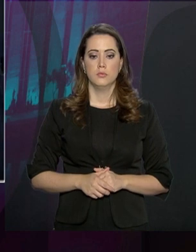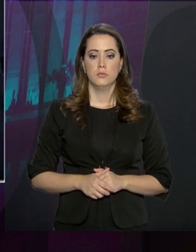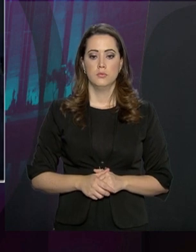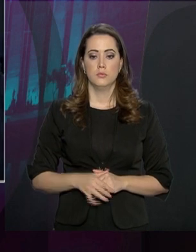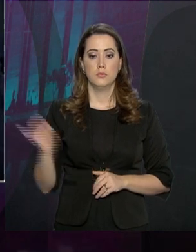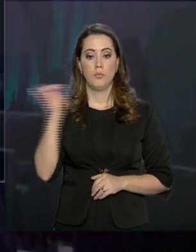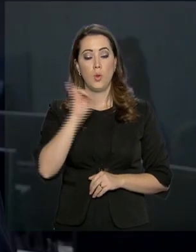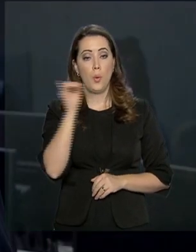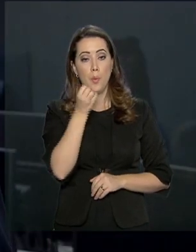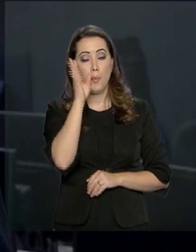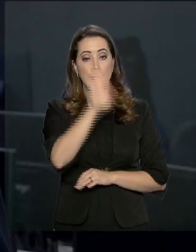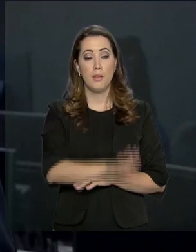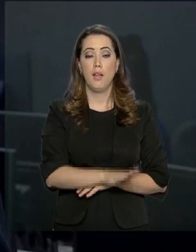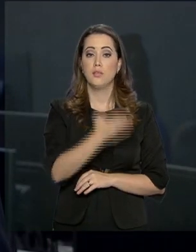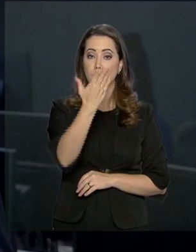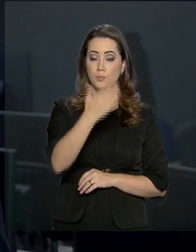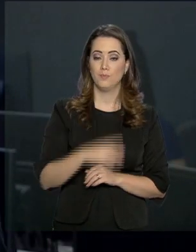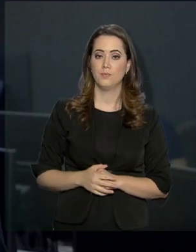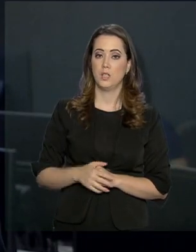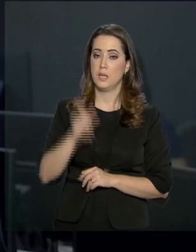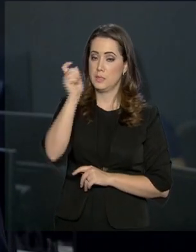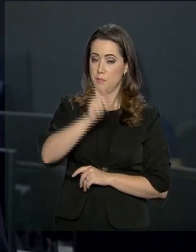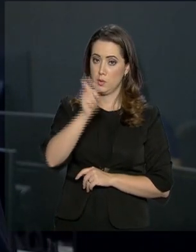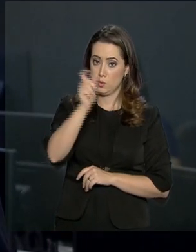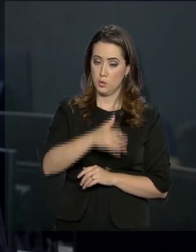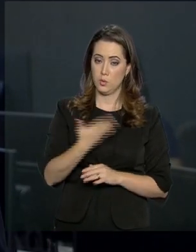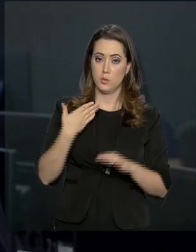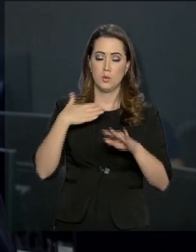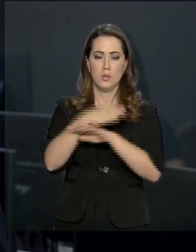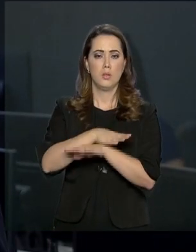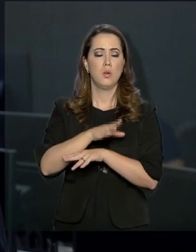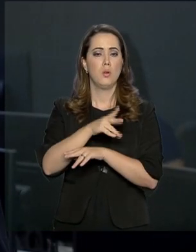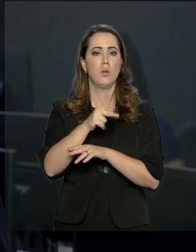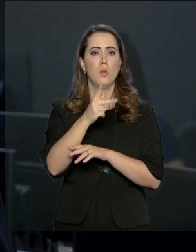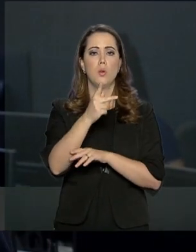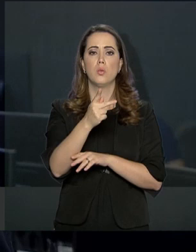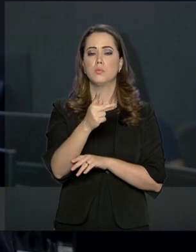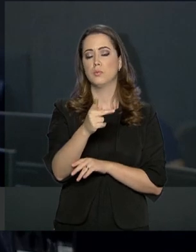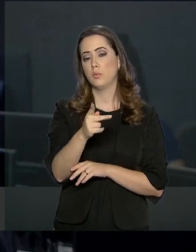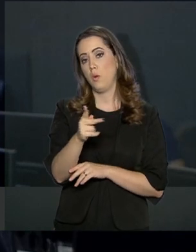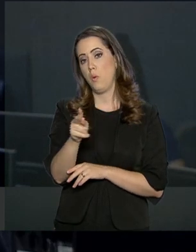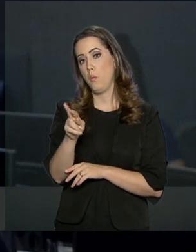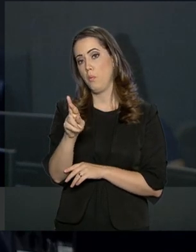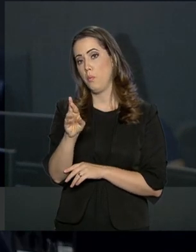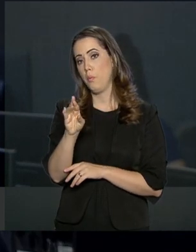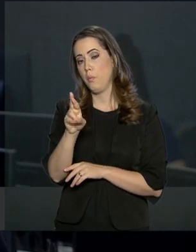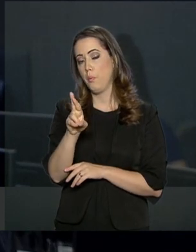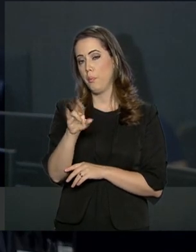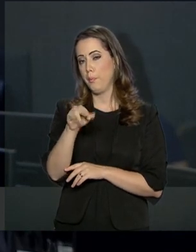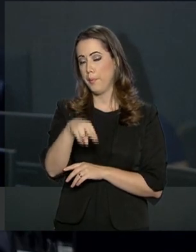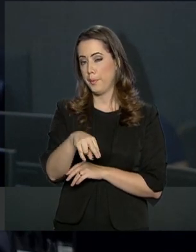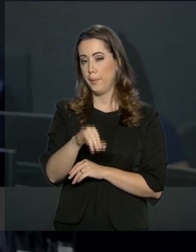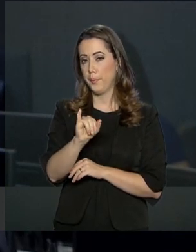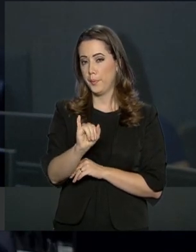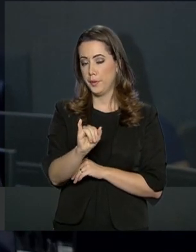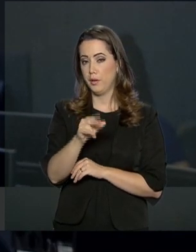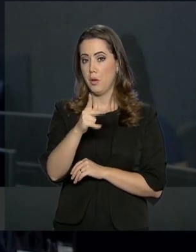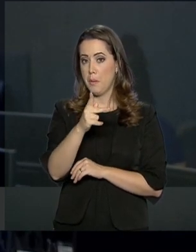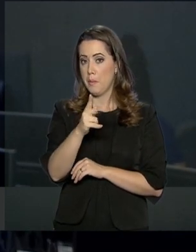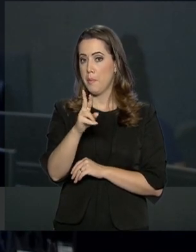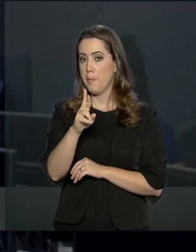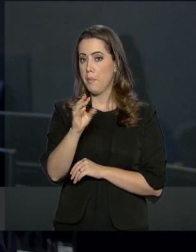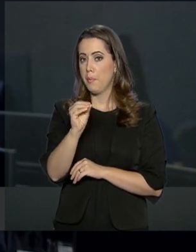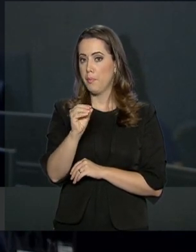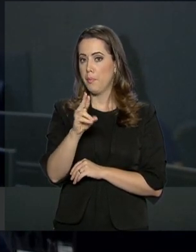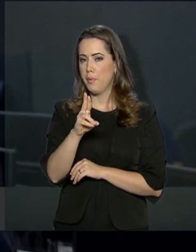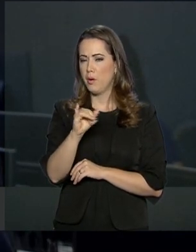Boa tarde, Pablo. Os candidatos que concorreram a uma vaga no programa Universidade para Todos, o ProUni, tem até sexta-feira para